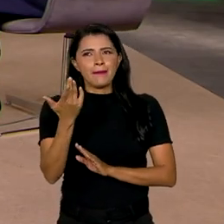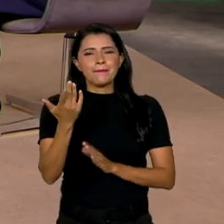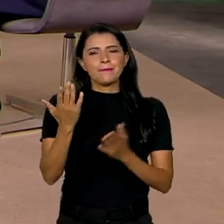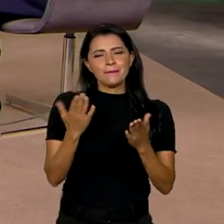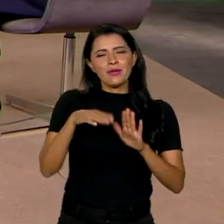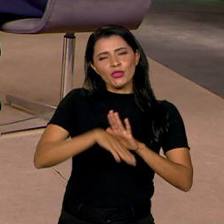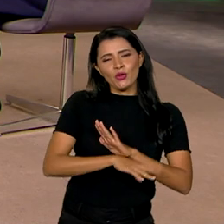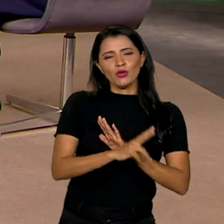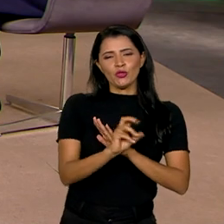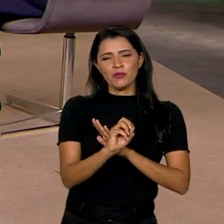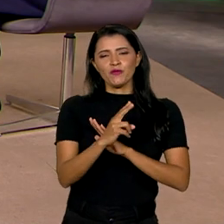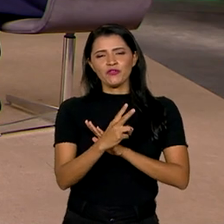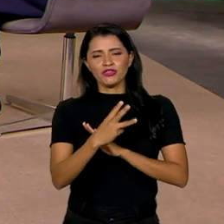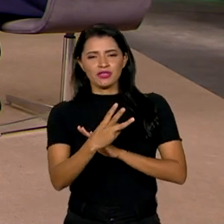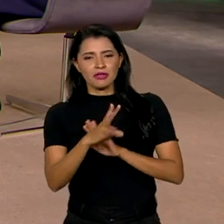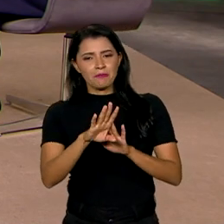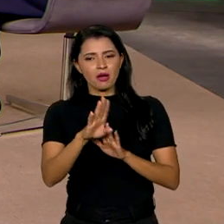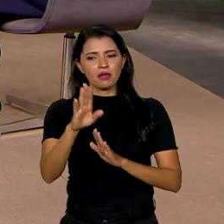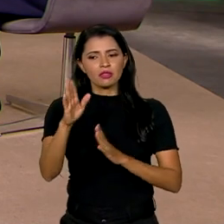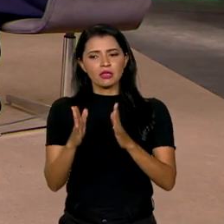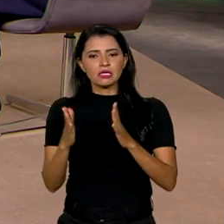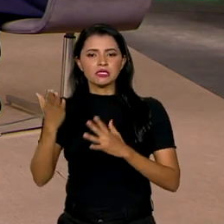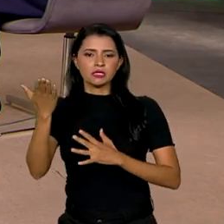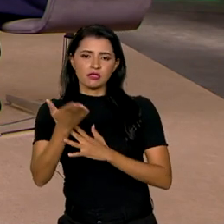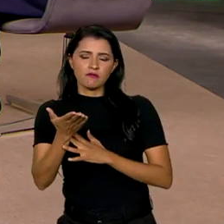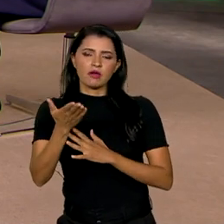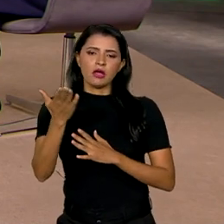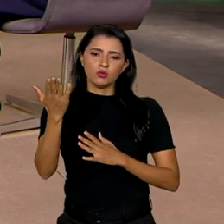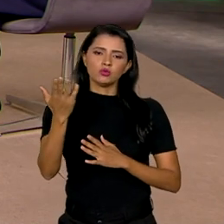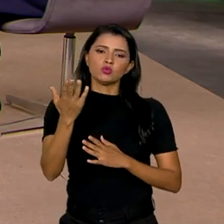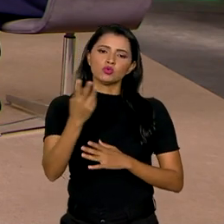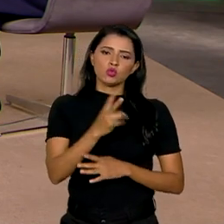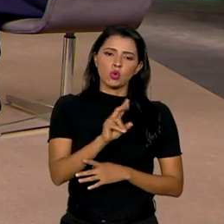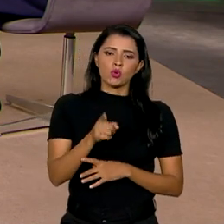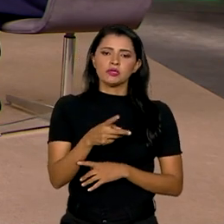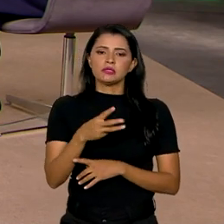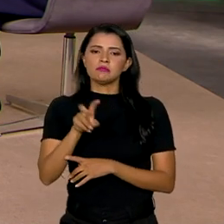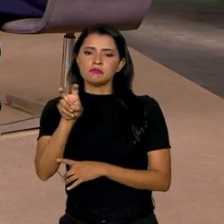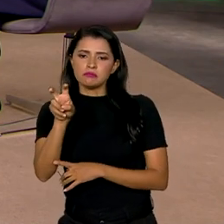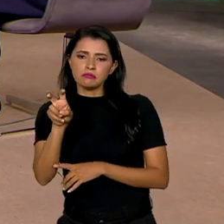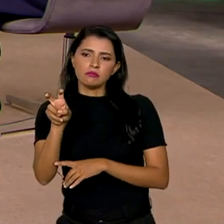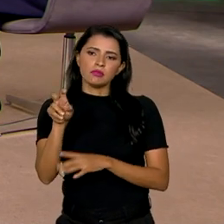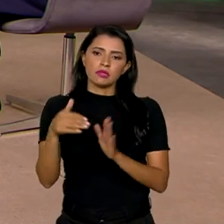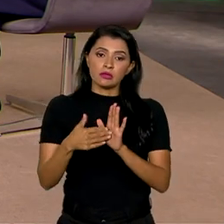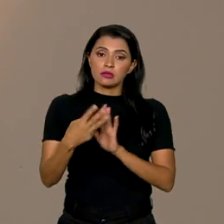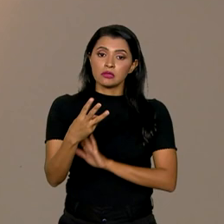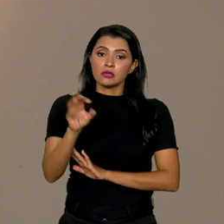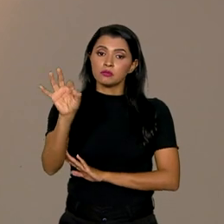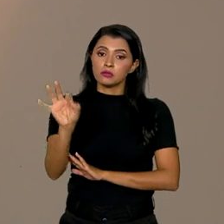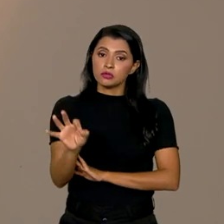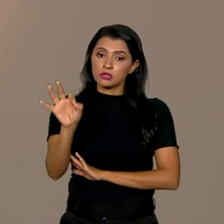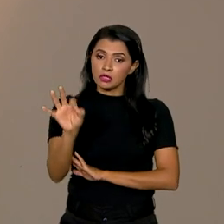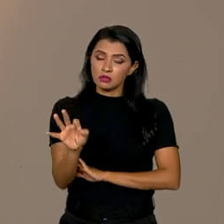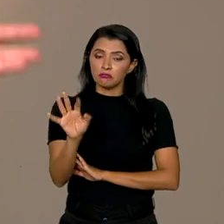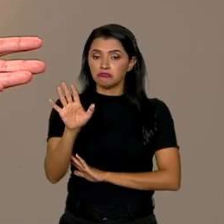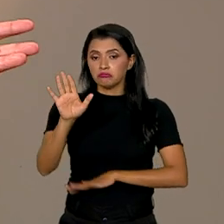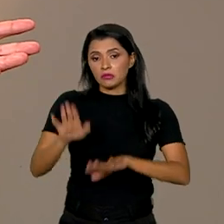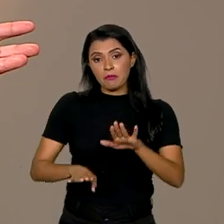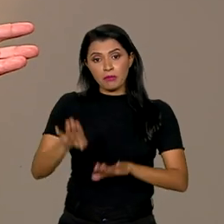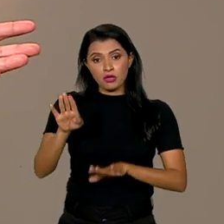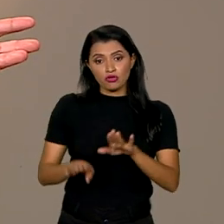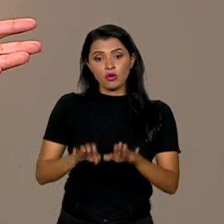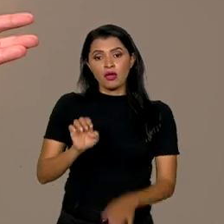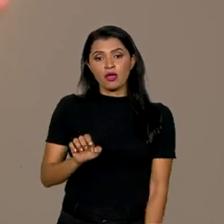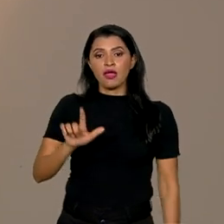2023, mas aí no intervalo entre 2,5% a 3%, aí depende do El